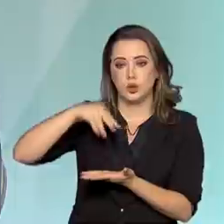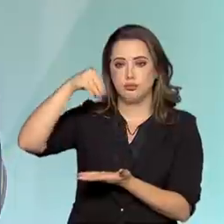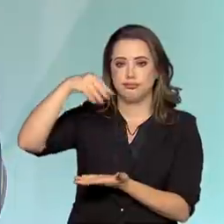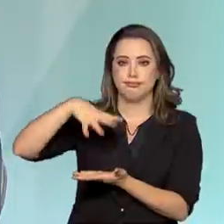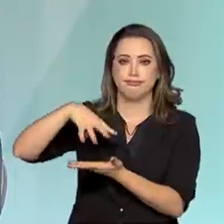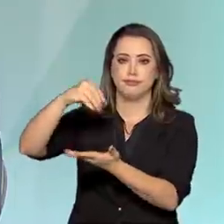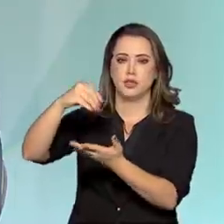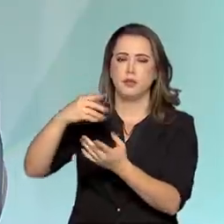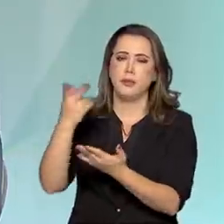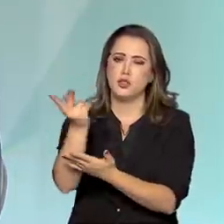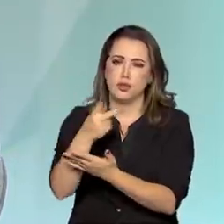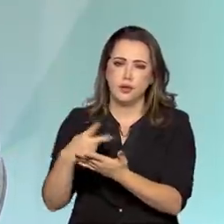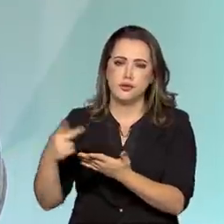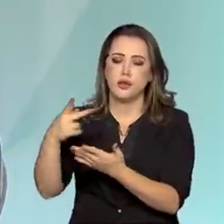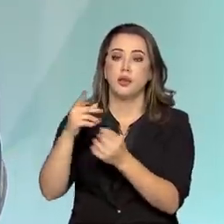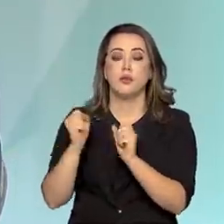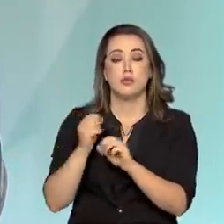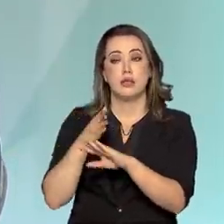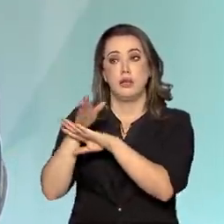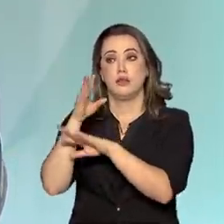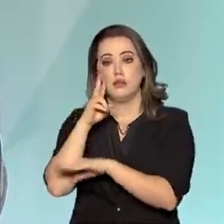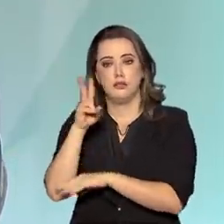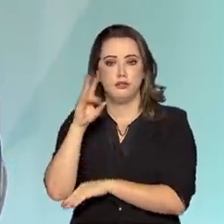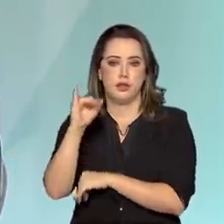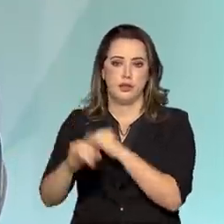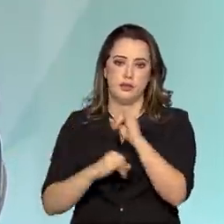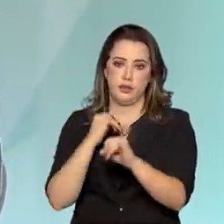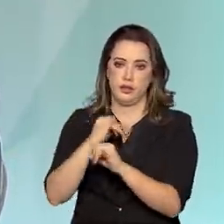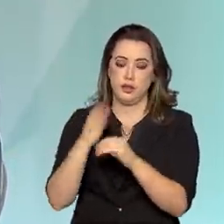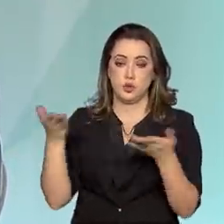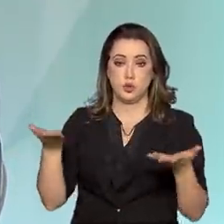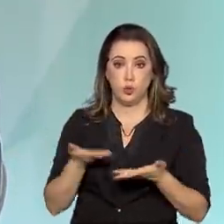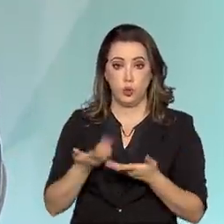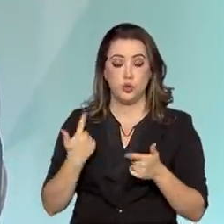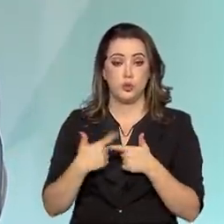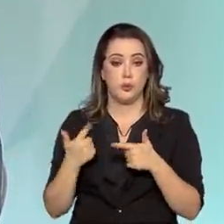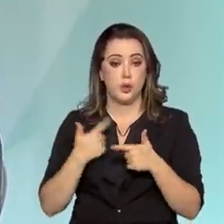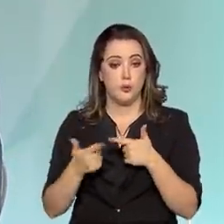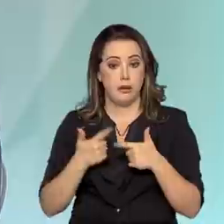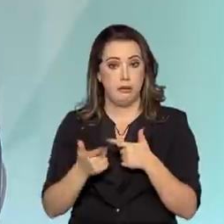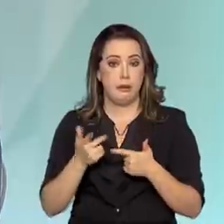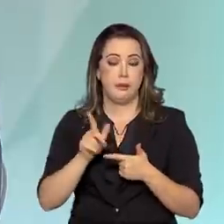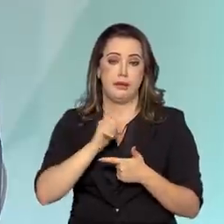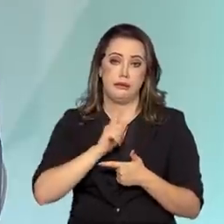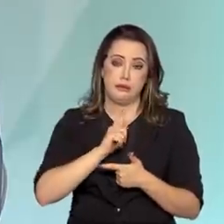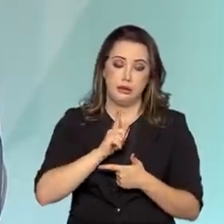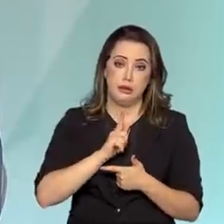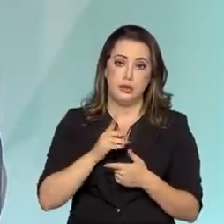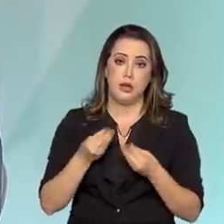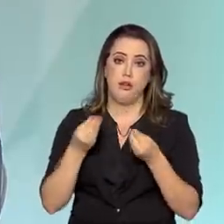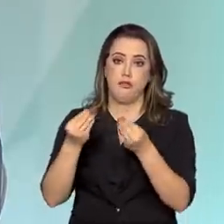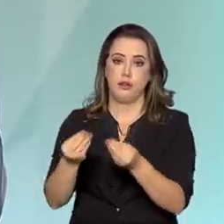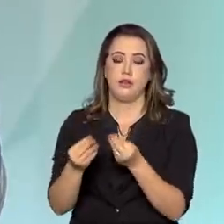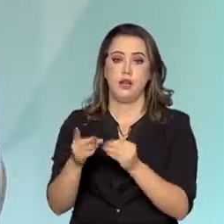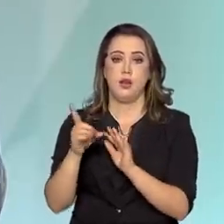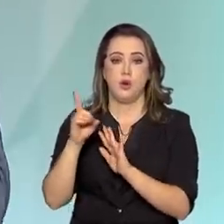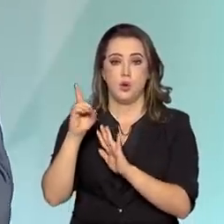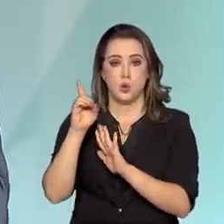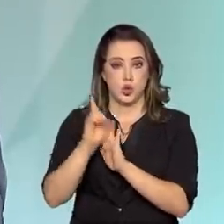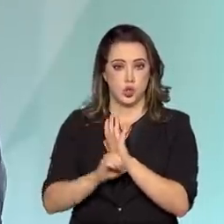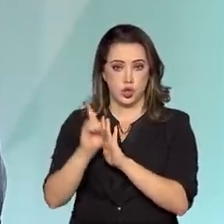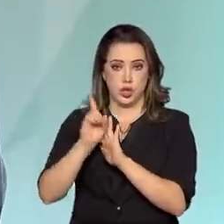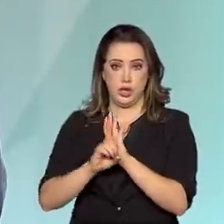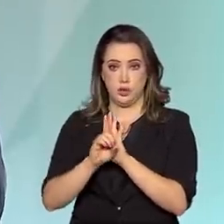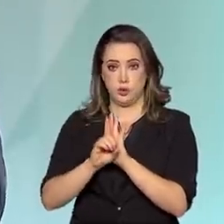ser acessado por meio do nosso site. A grande questão da digitalização é que justamente existe a disponibilização dos direitos autorais, então nós não podemos